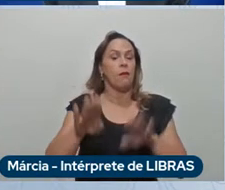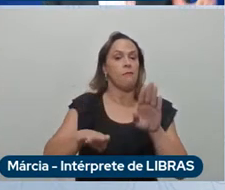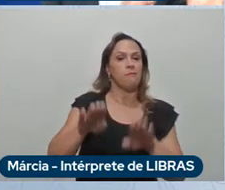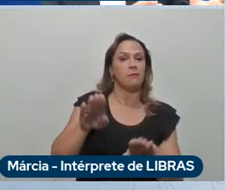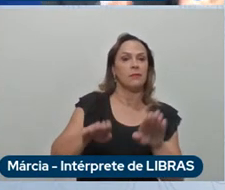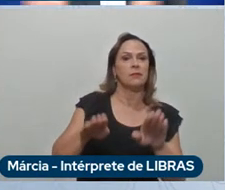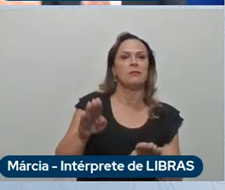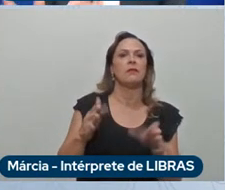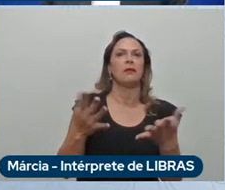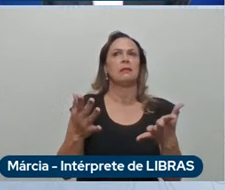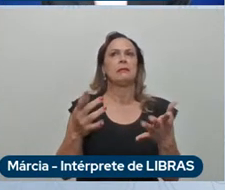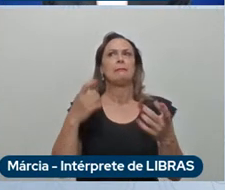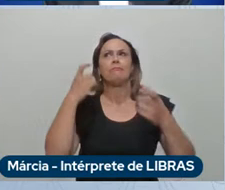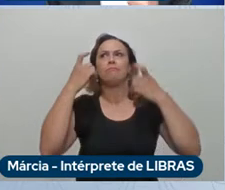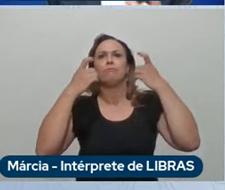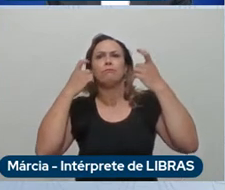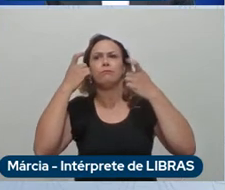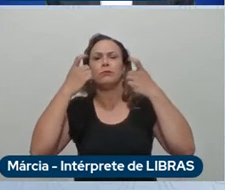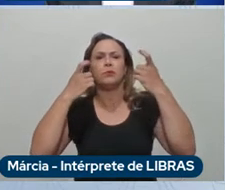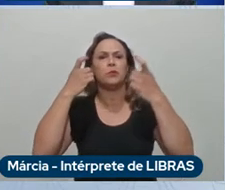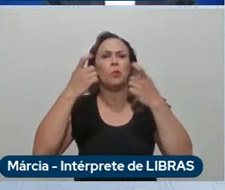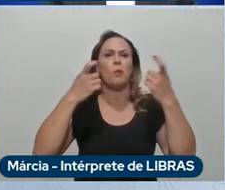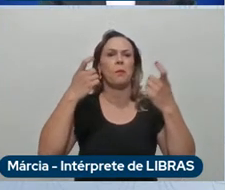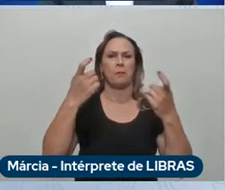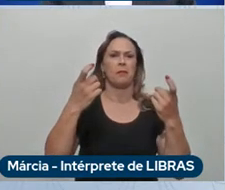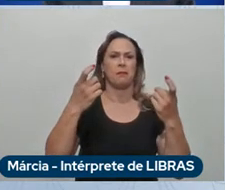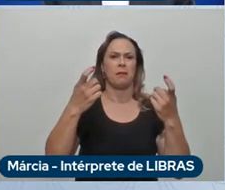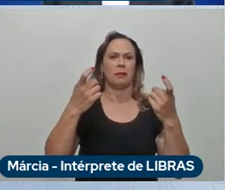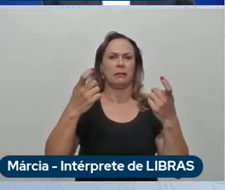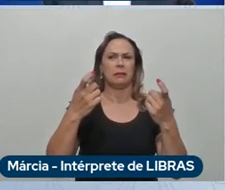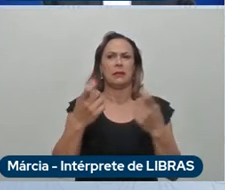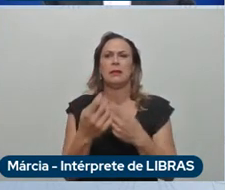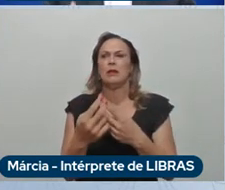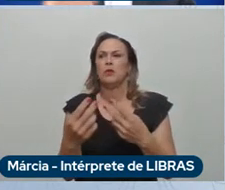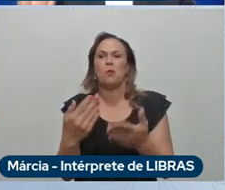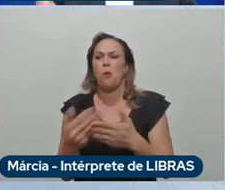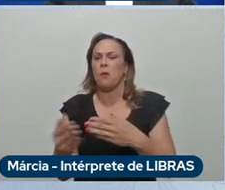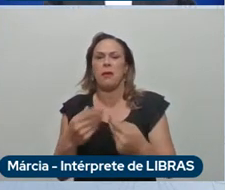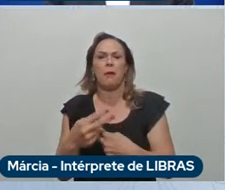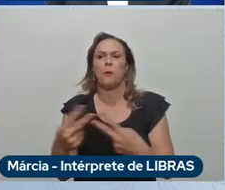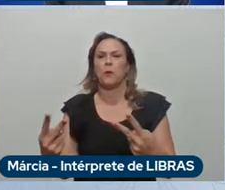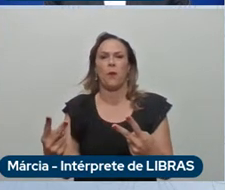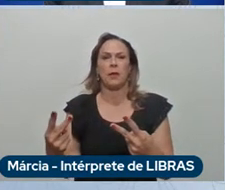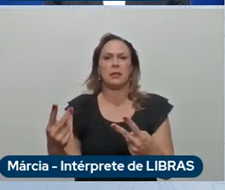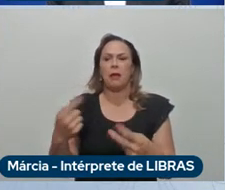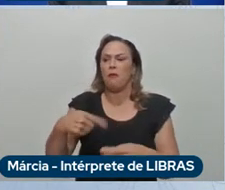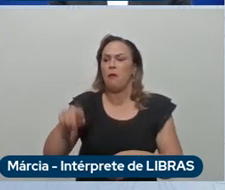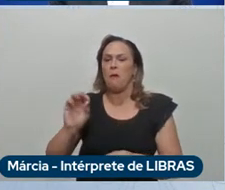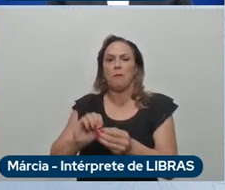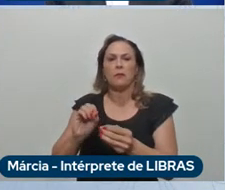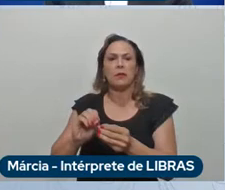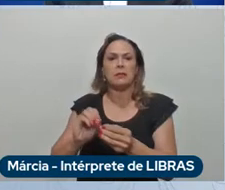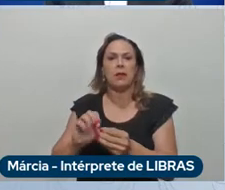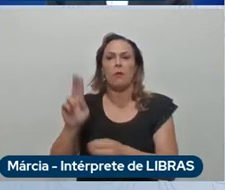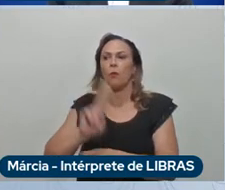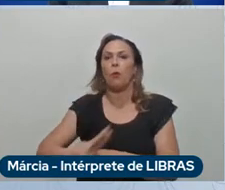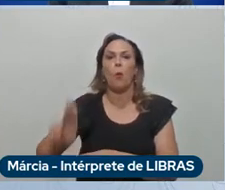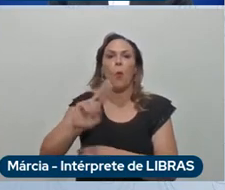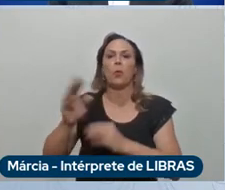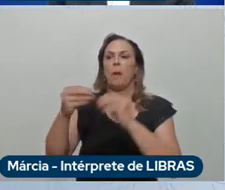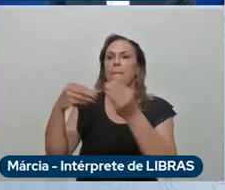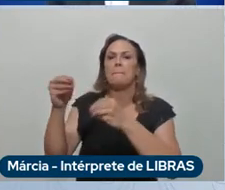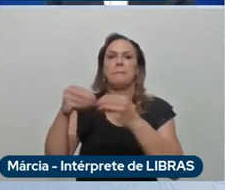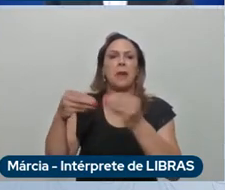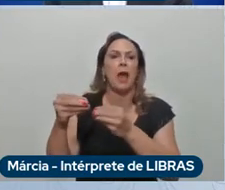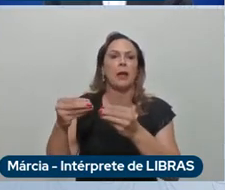preocupar de carregar, já viraram duas toneladas de aço plástico e outros materiais para menos de um